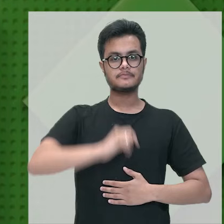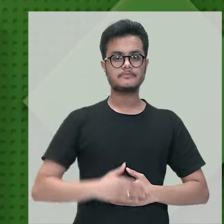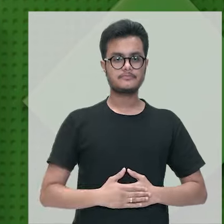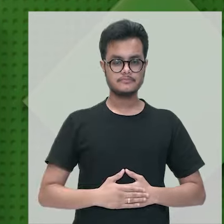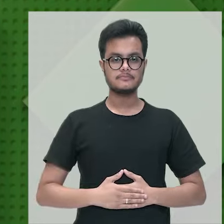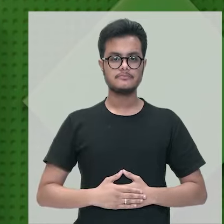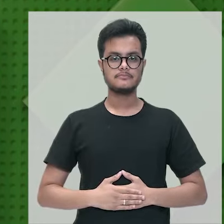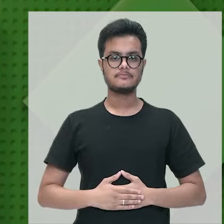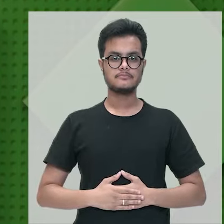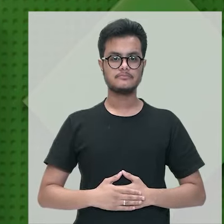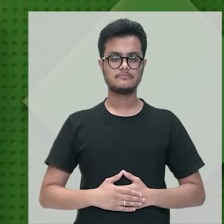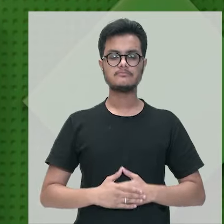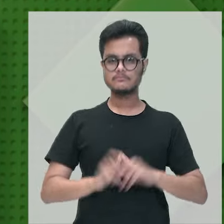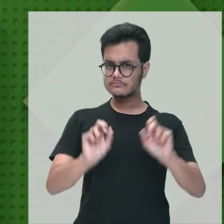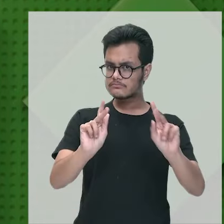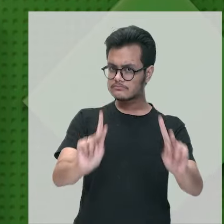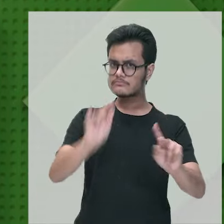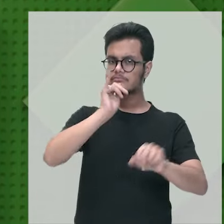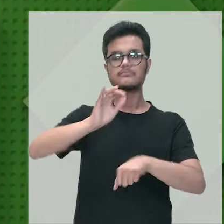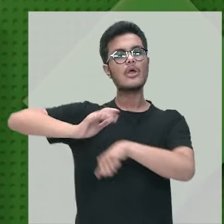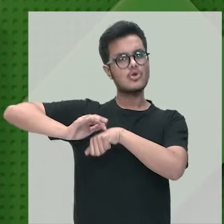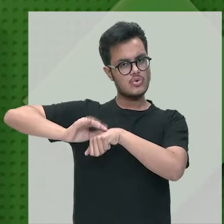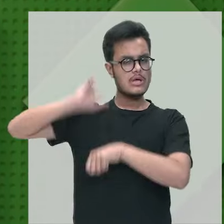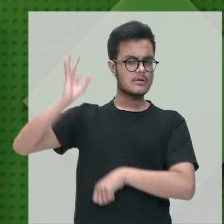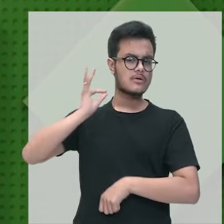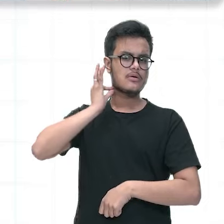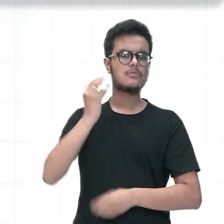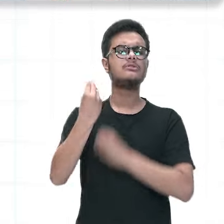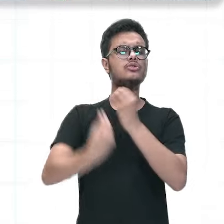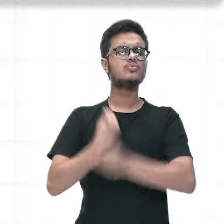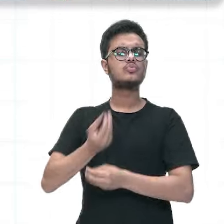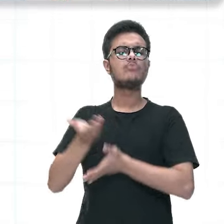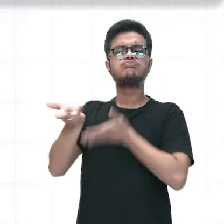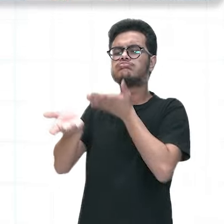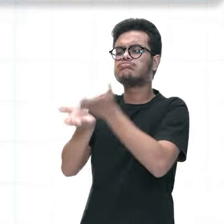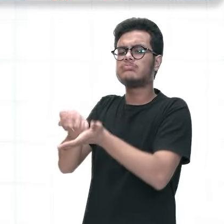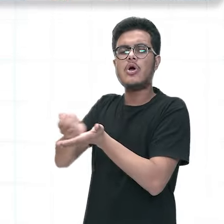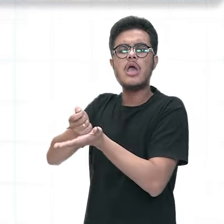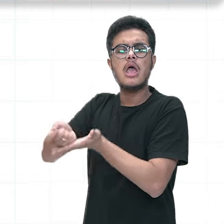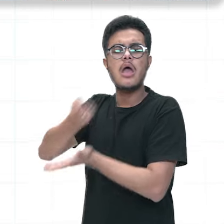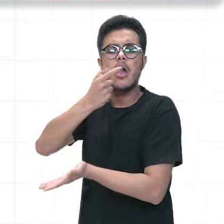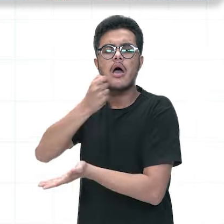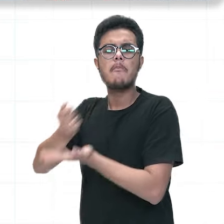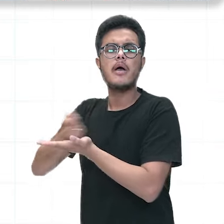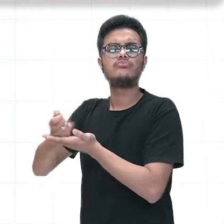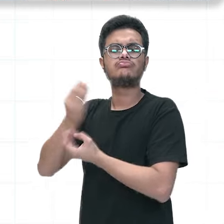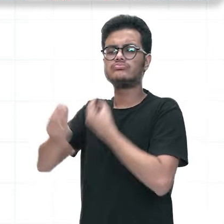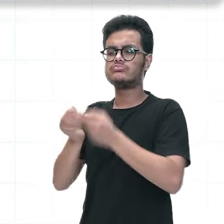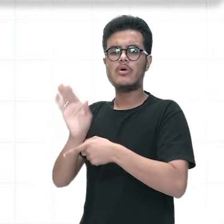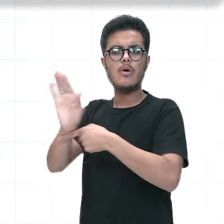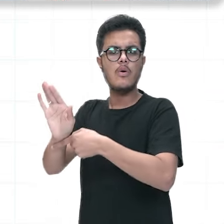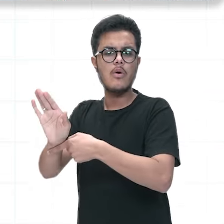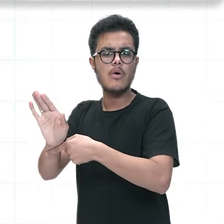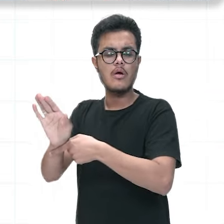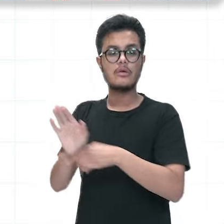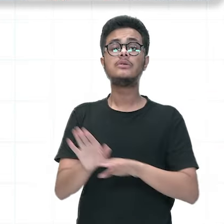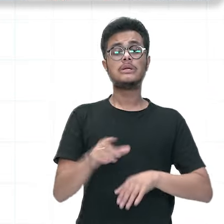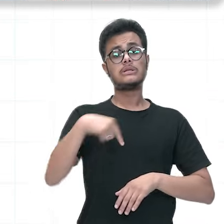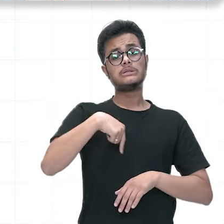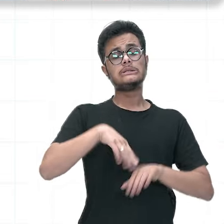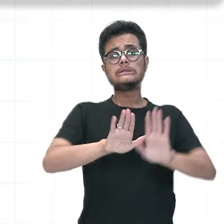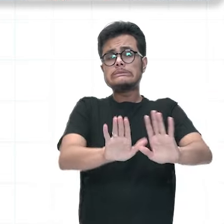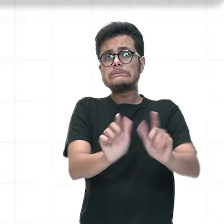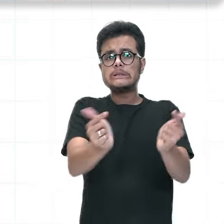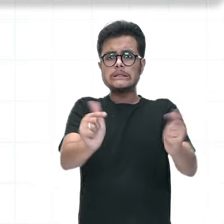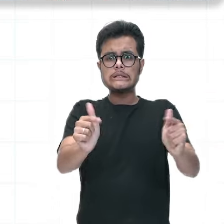Da pessoa desenvolver a doença, dela desenvolver a dengue, como seria o tratamento, né? Esse tratamento, até o momento, não